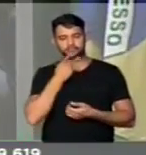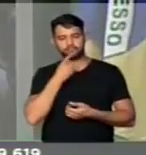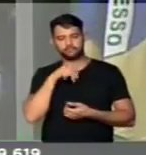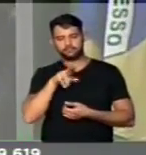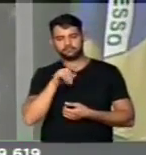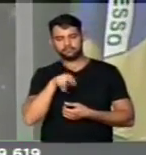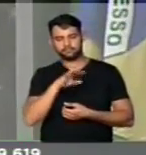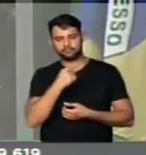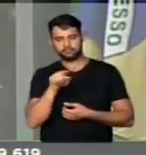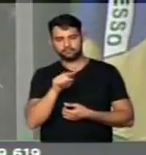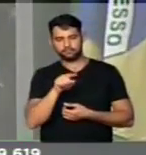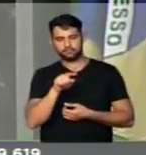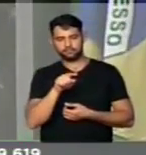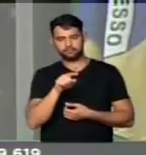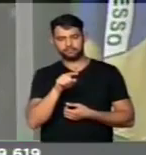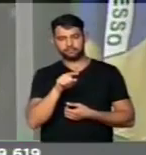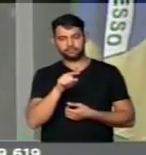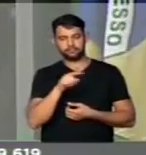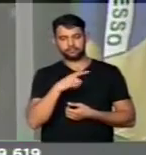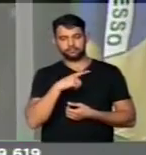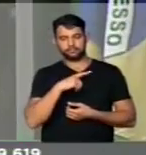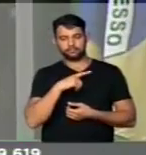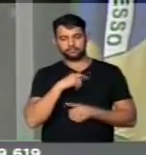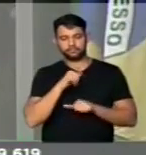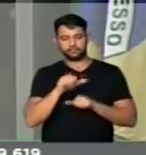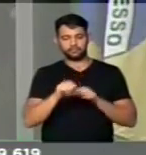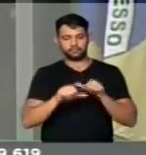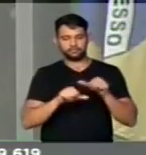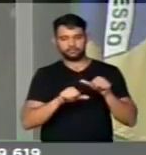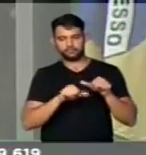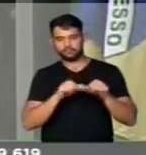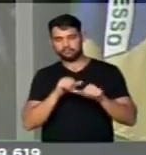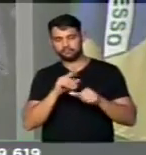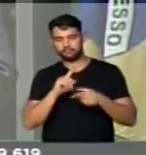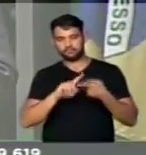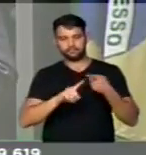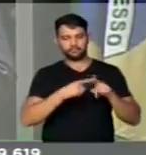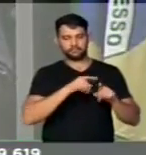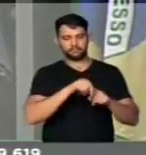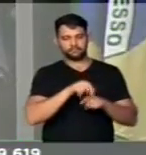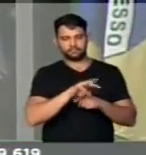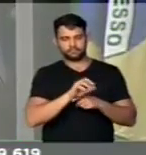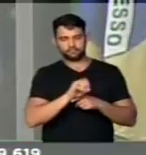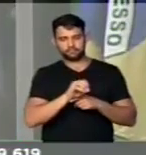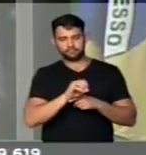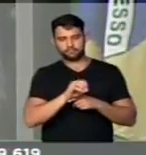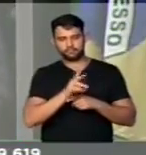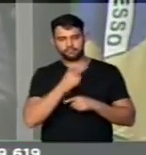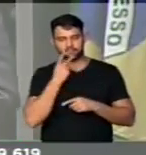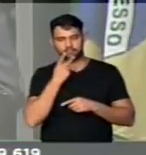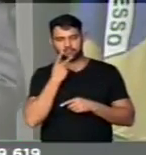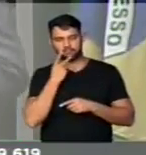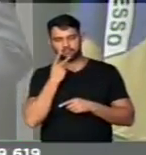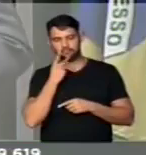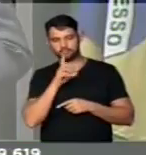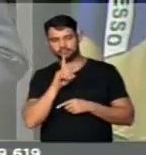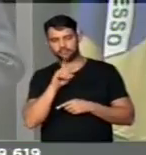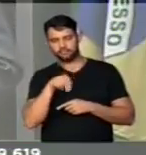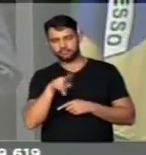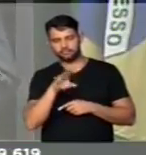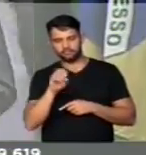Valdir Maranhão urdiu com o comunista Dino, o